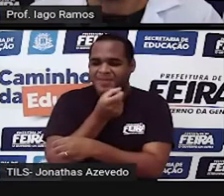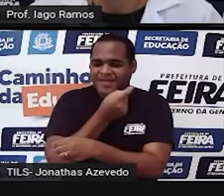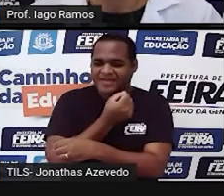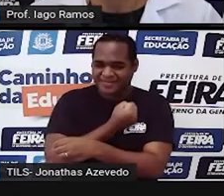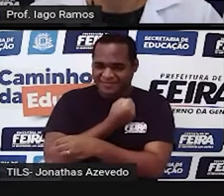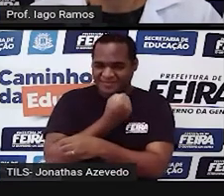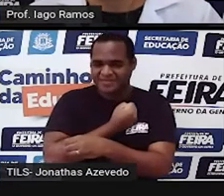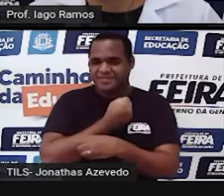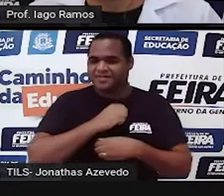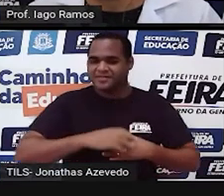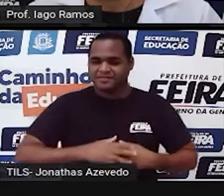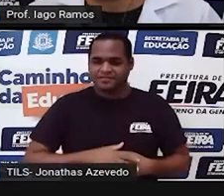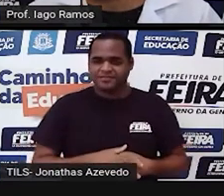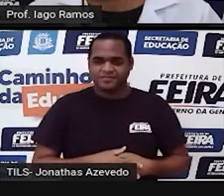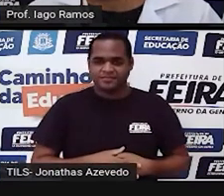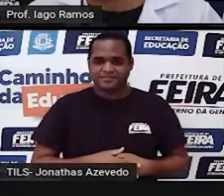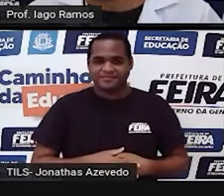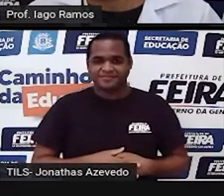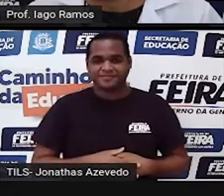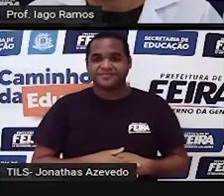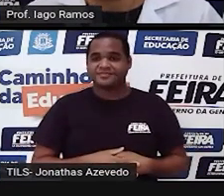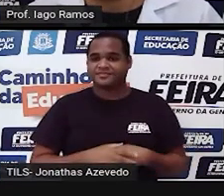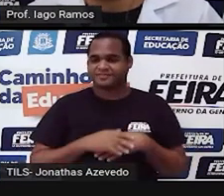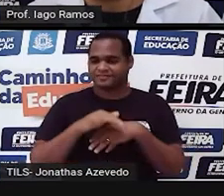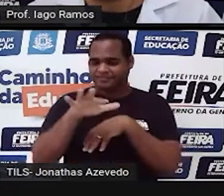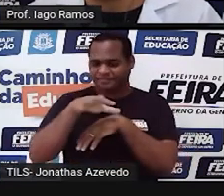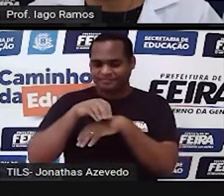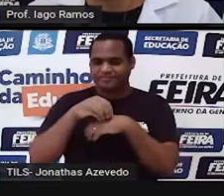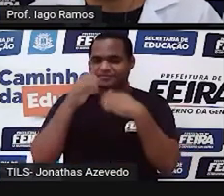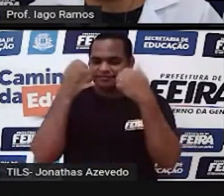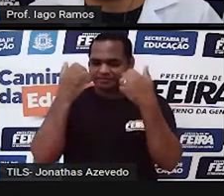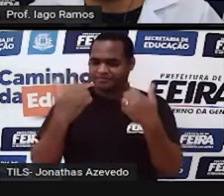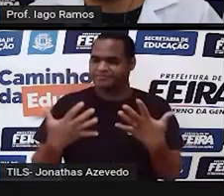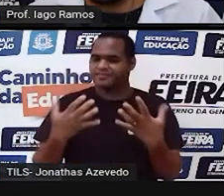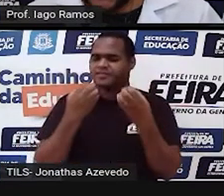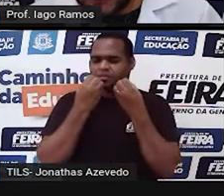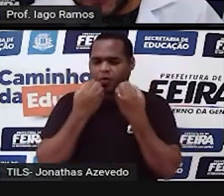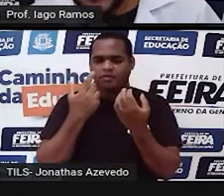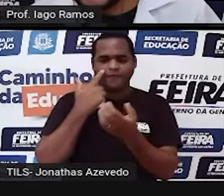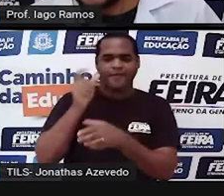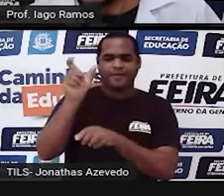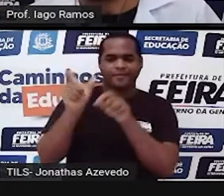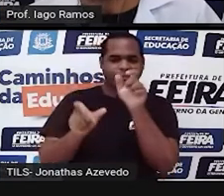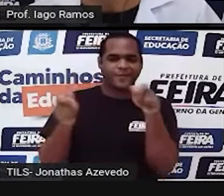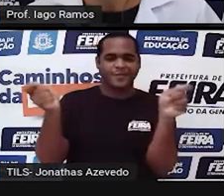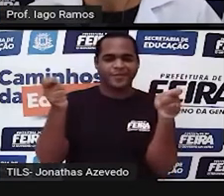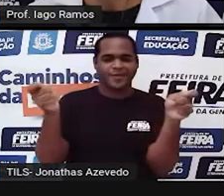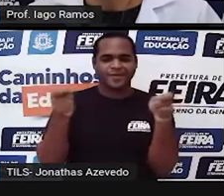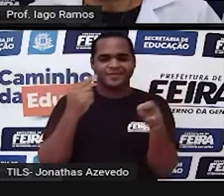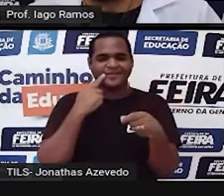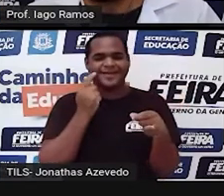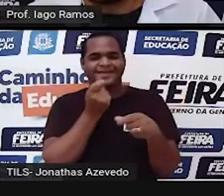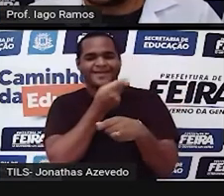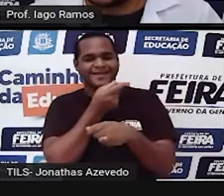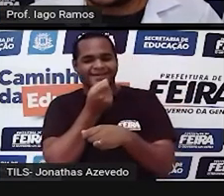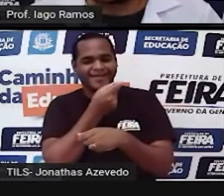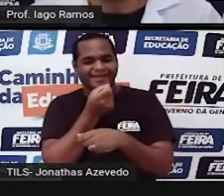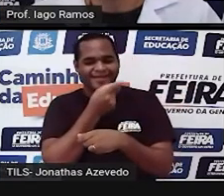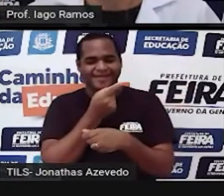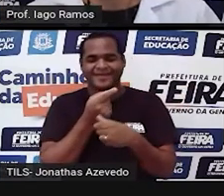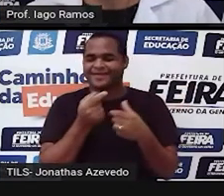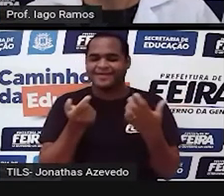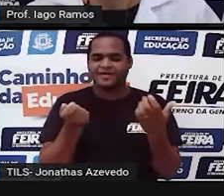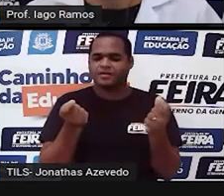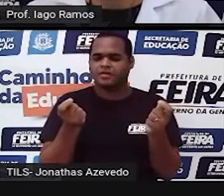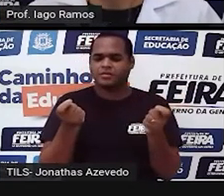trazer um pouquinho, ó, de momentos para que a gente possa rir e é por isso,